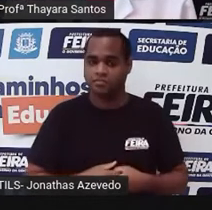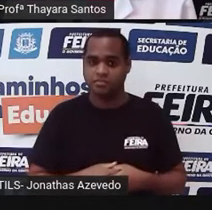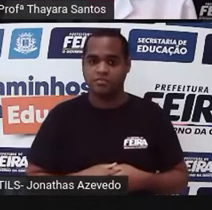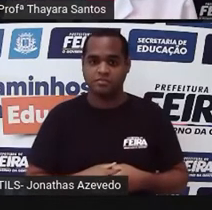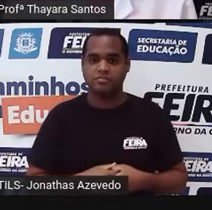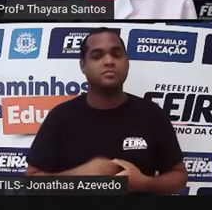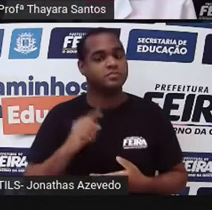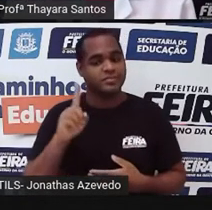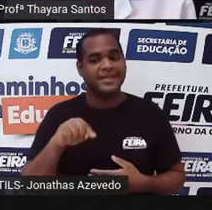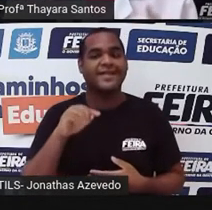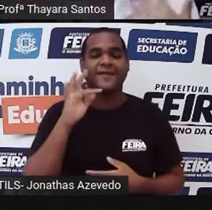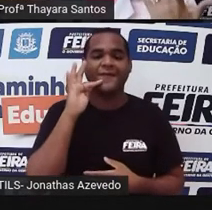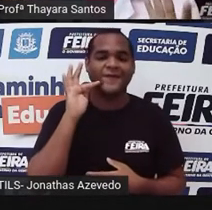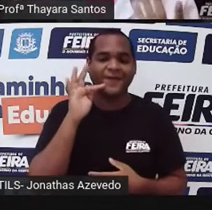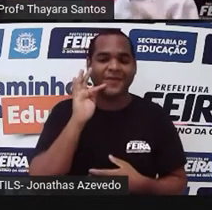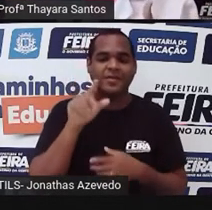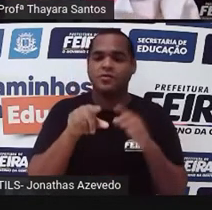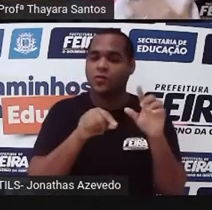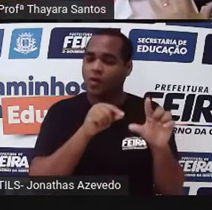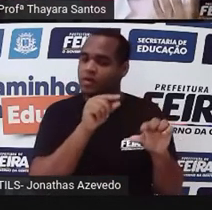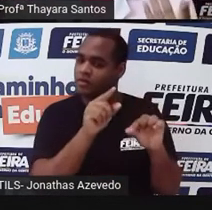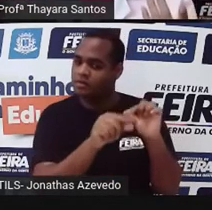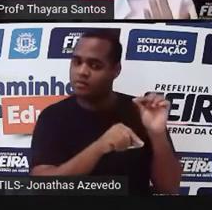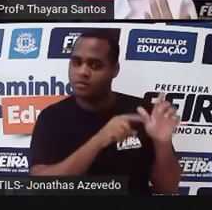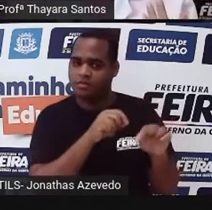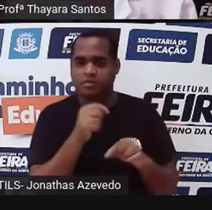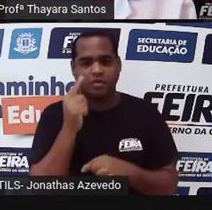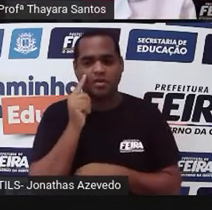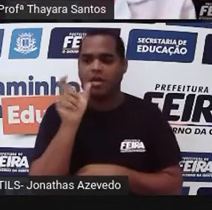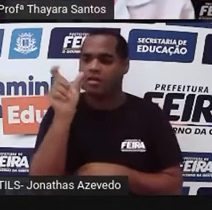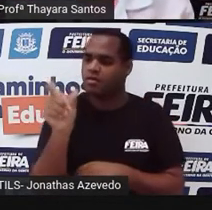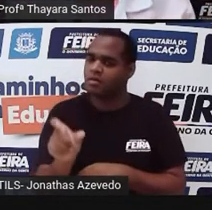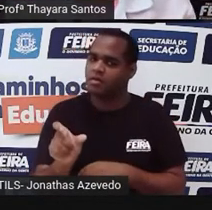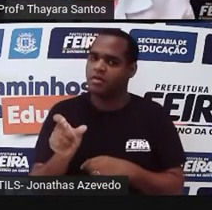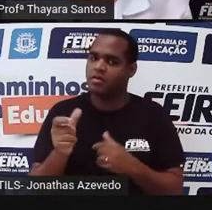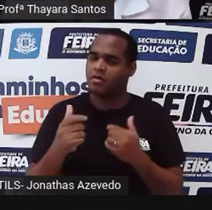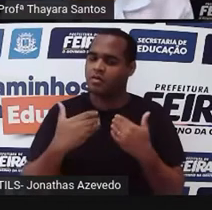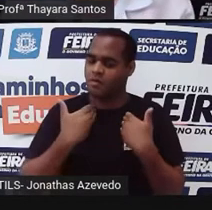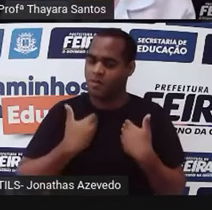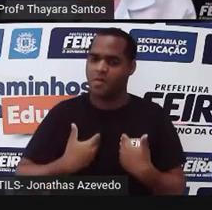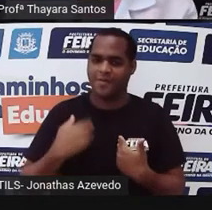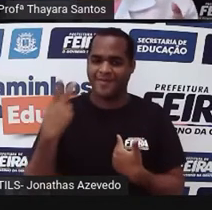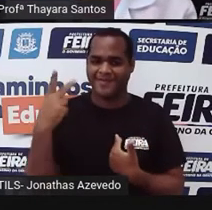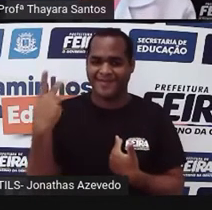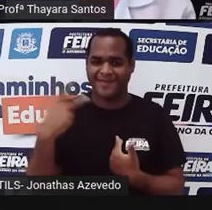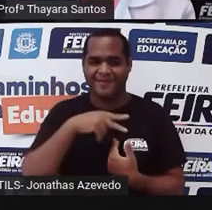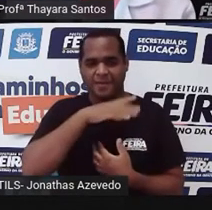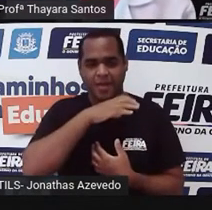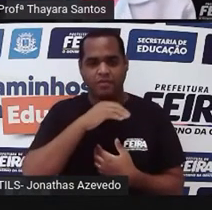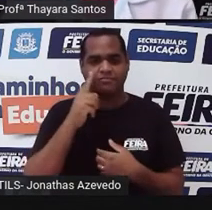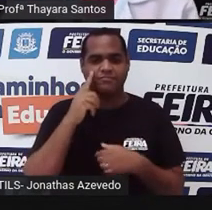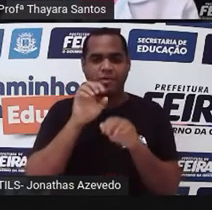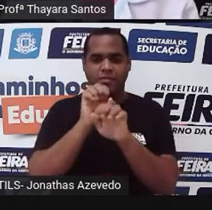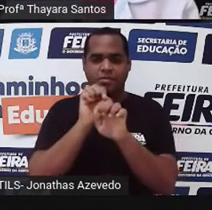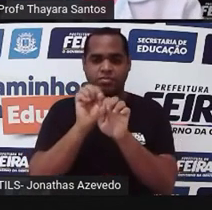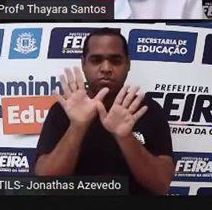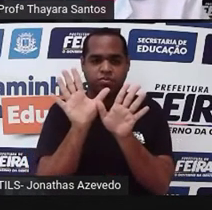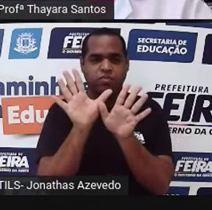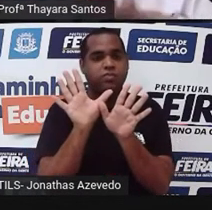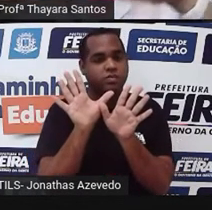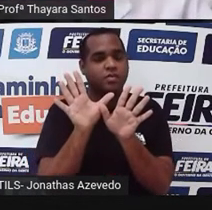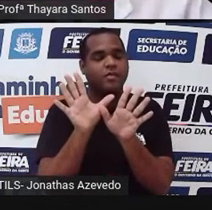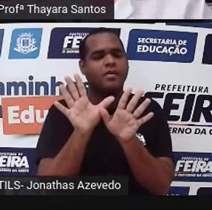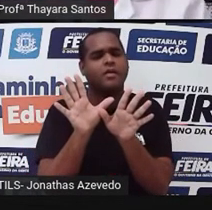esse parceiro. E ela escolhe como? A partir de algumas características. O exemplo mais claro de todos é o pavão. O pavão